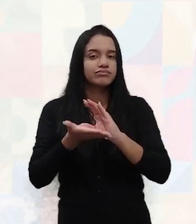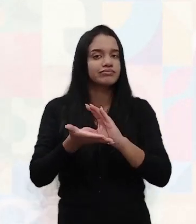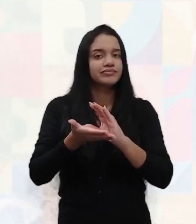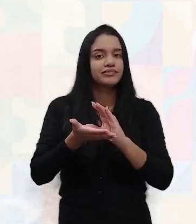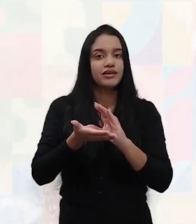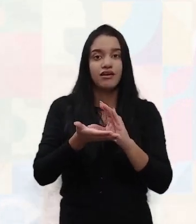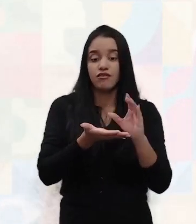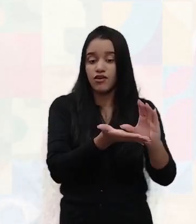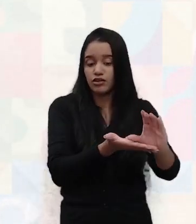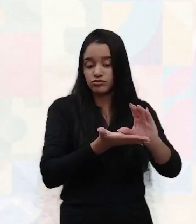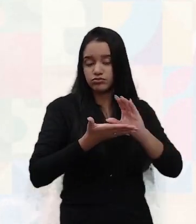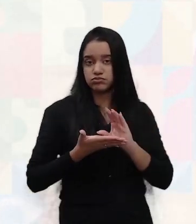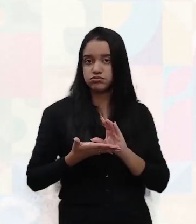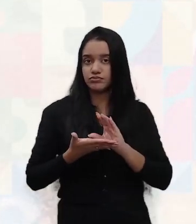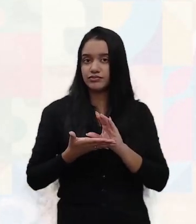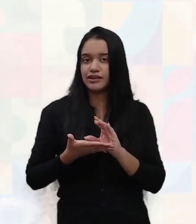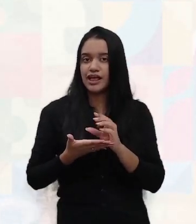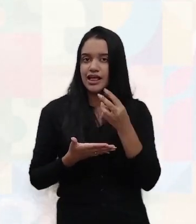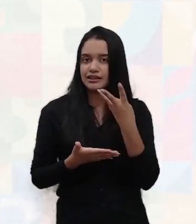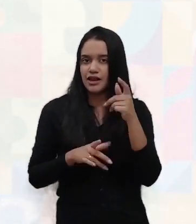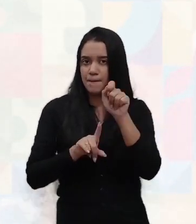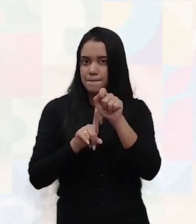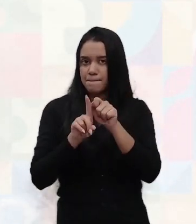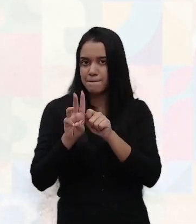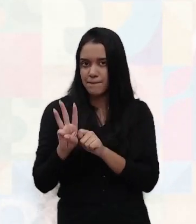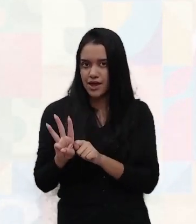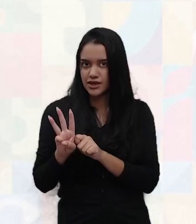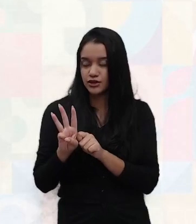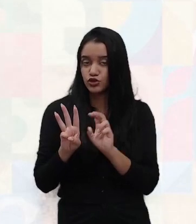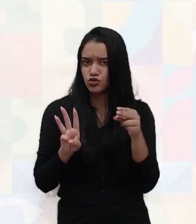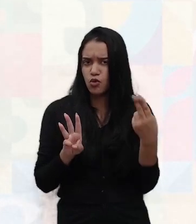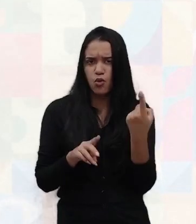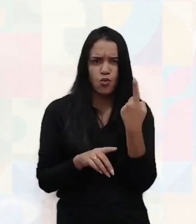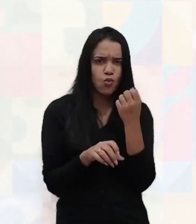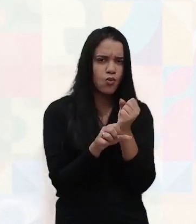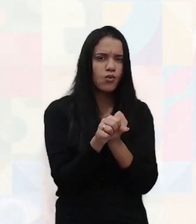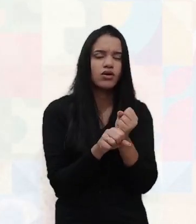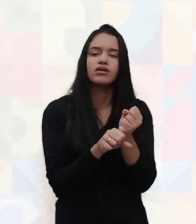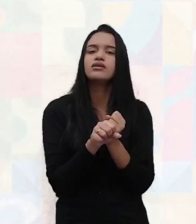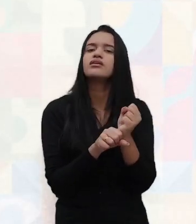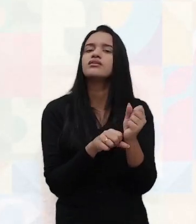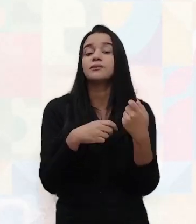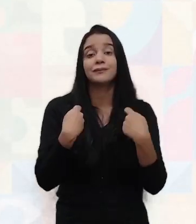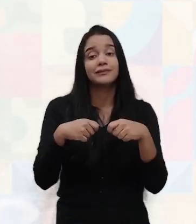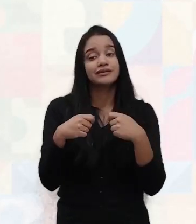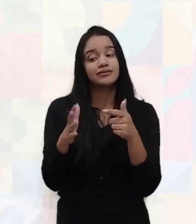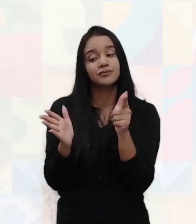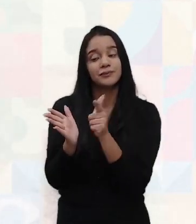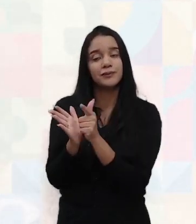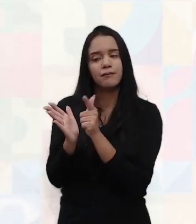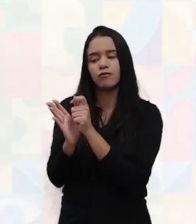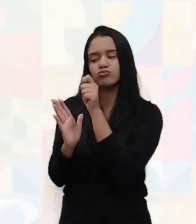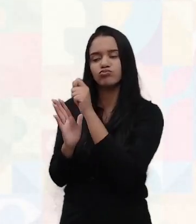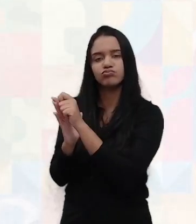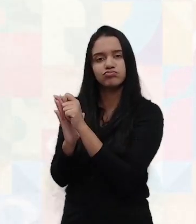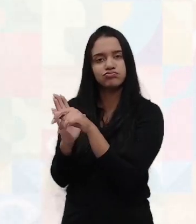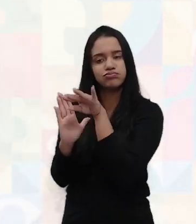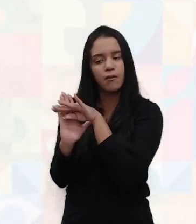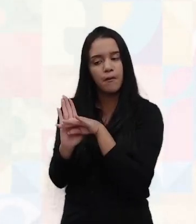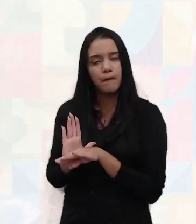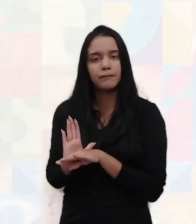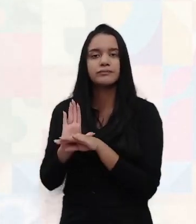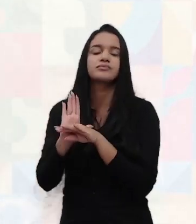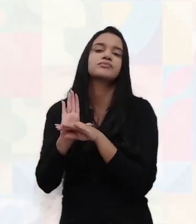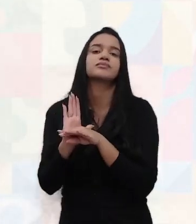vai voltar com três meses, quatro meses, um ano. Eu preciso ter isso no papel. Sabemos que, com